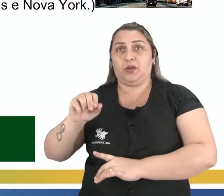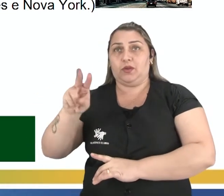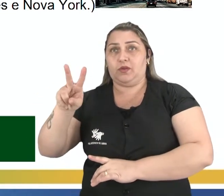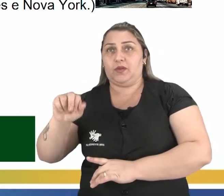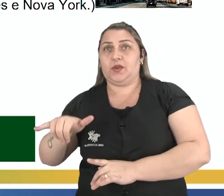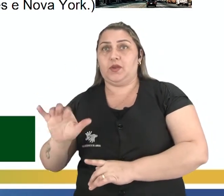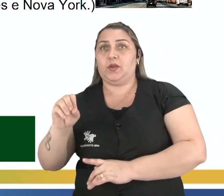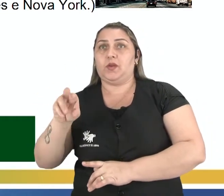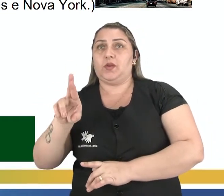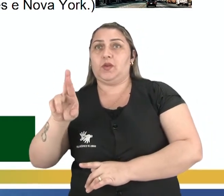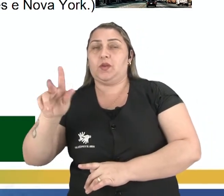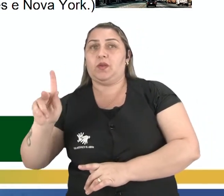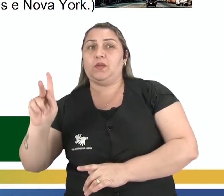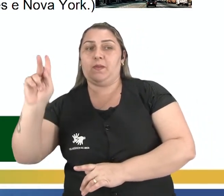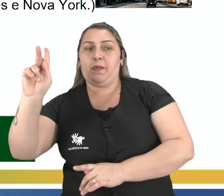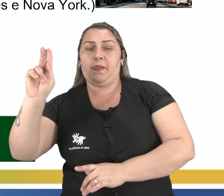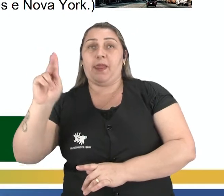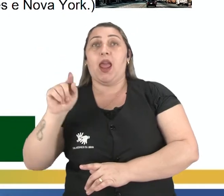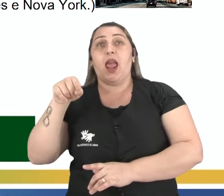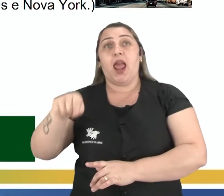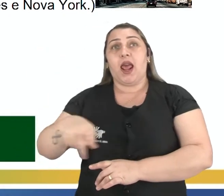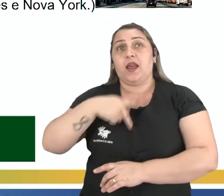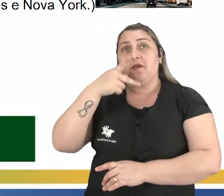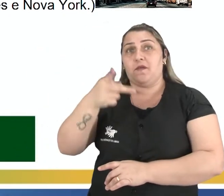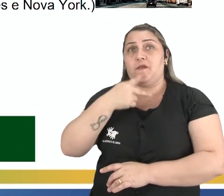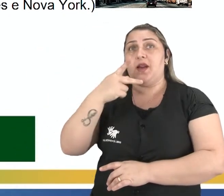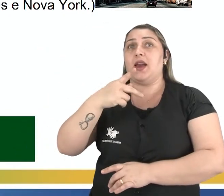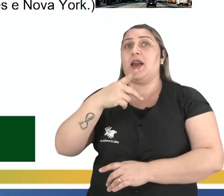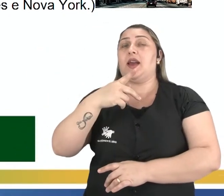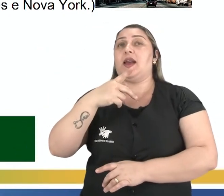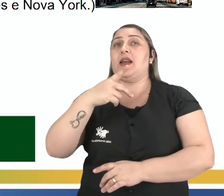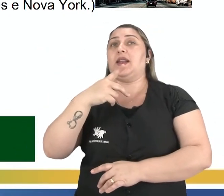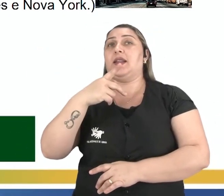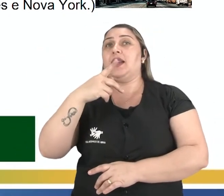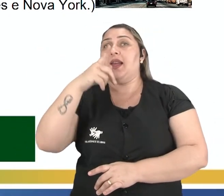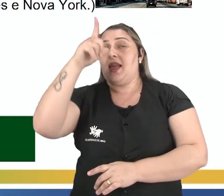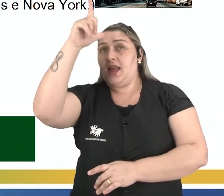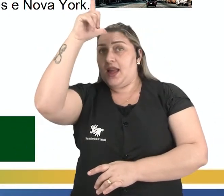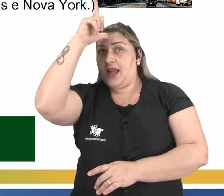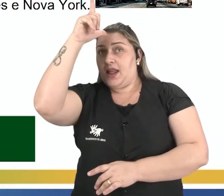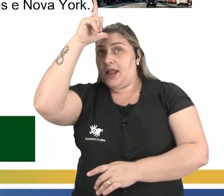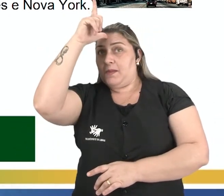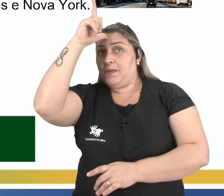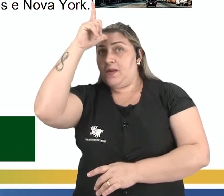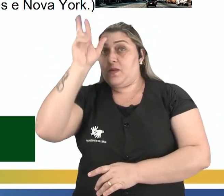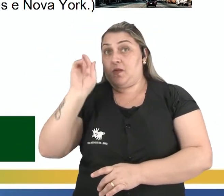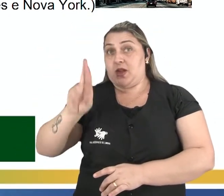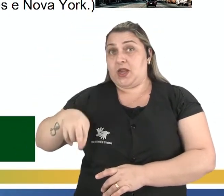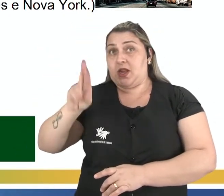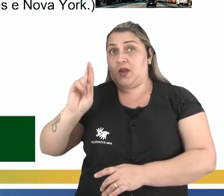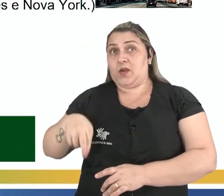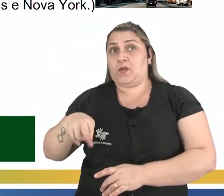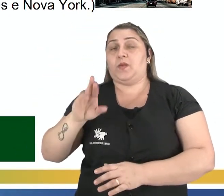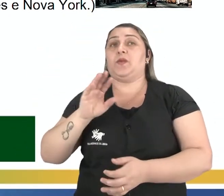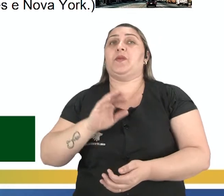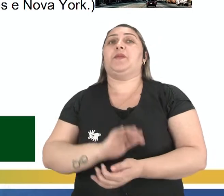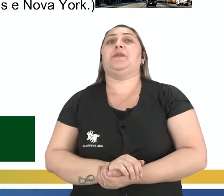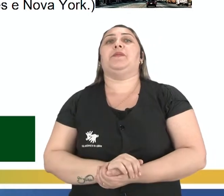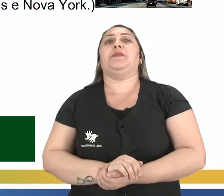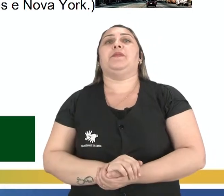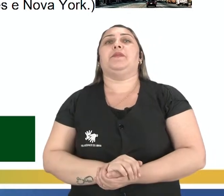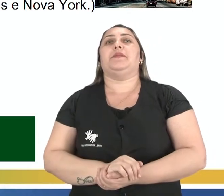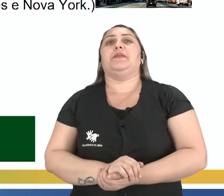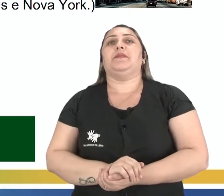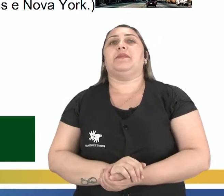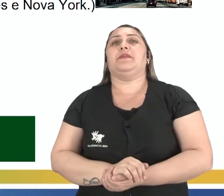German and Russian. Ele fala alemão e russo. Mais um exemplo lá embaixo no slide. I